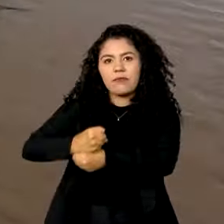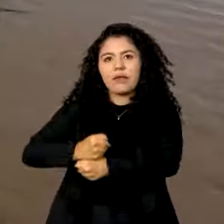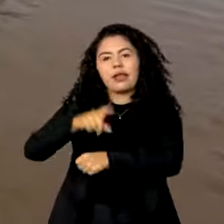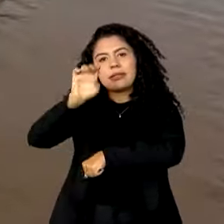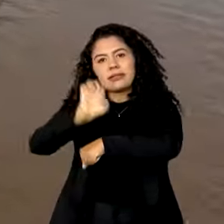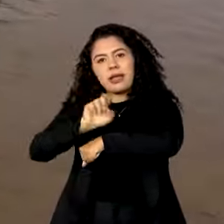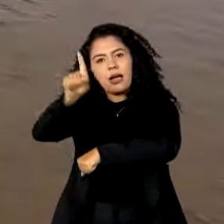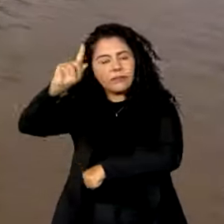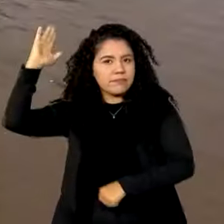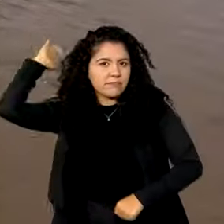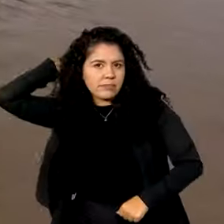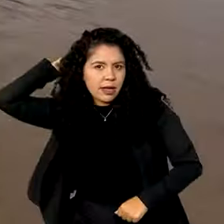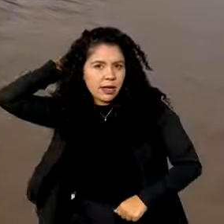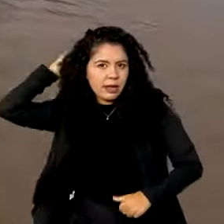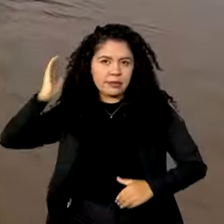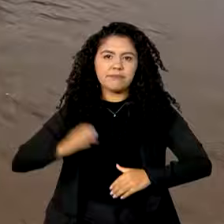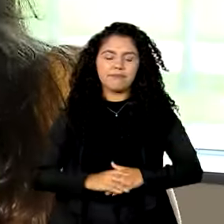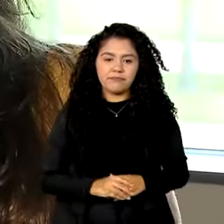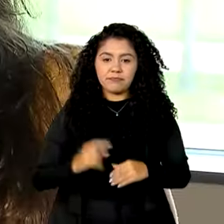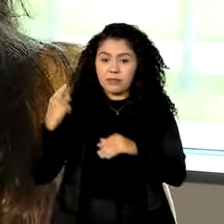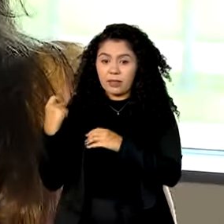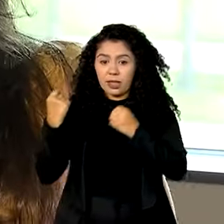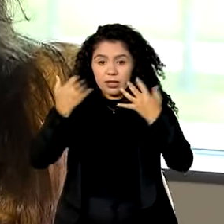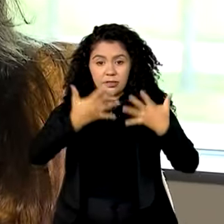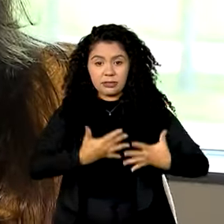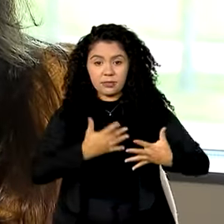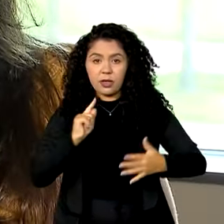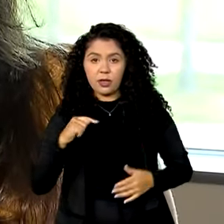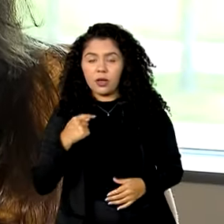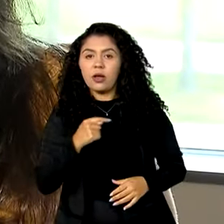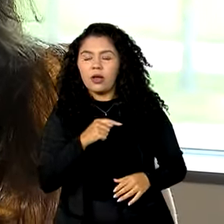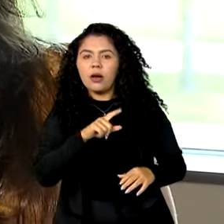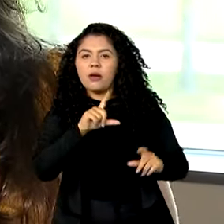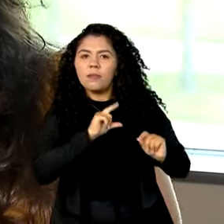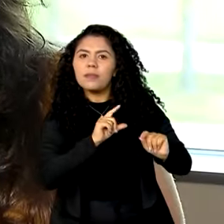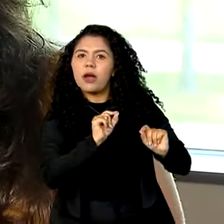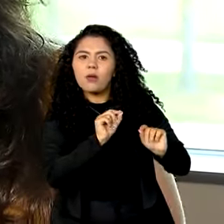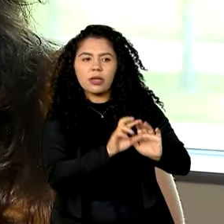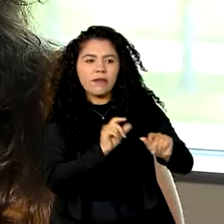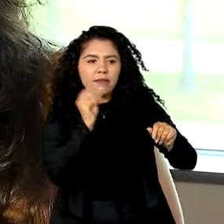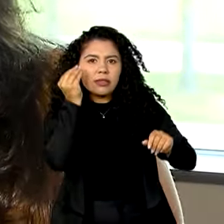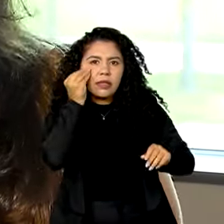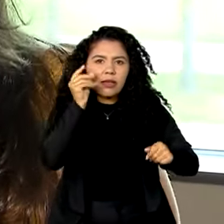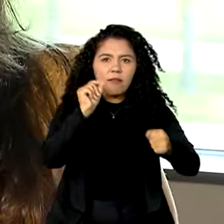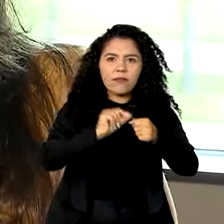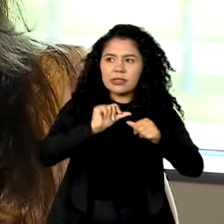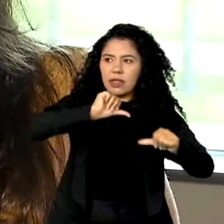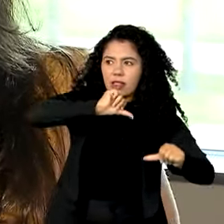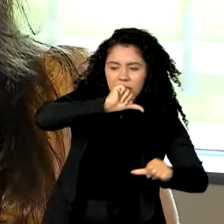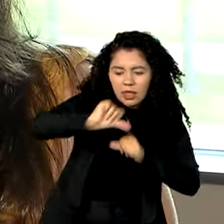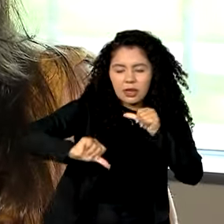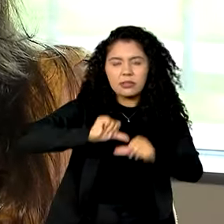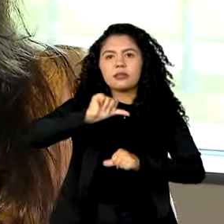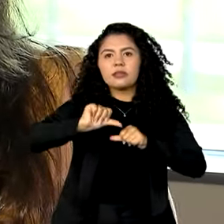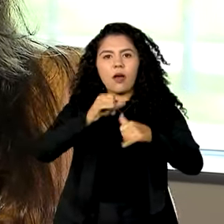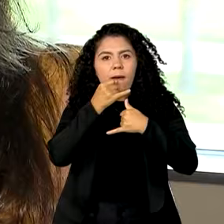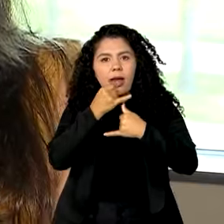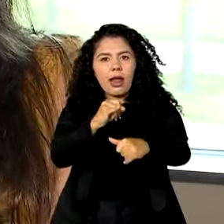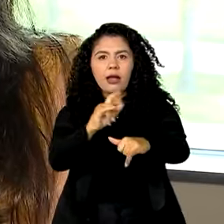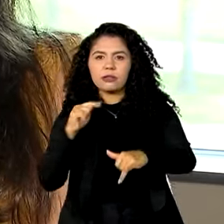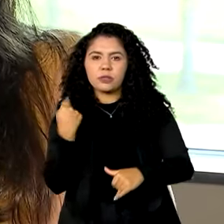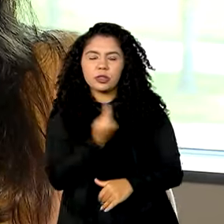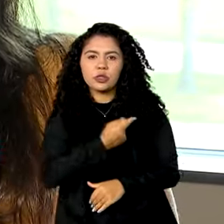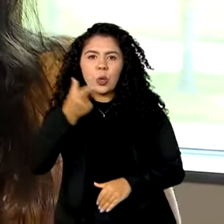O que a gente precisa fazer enquanto mundo para ter uma transação energética, fazer essa mudança que a gente precisa